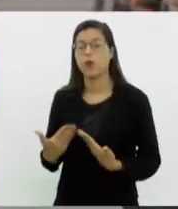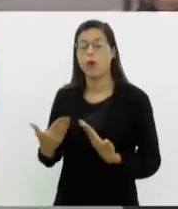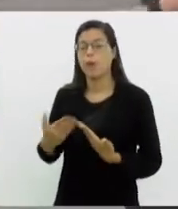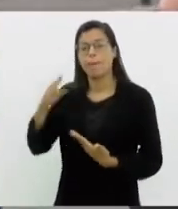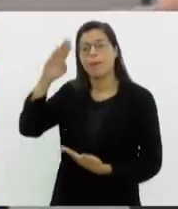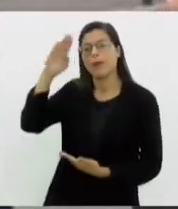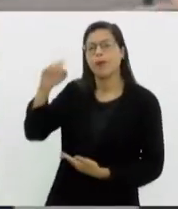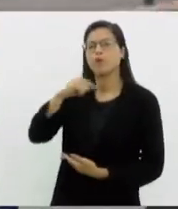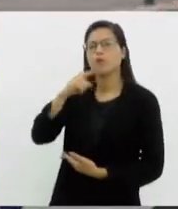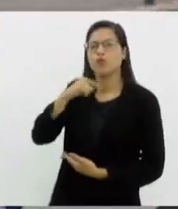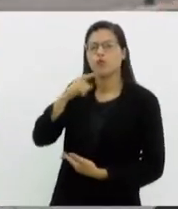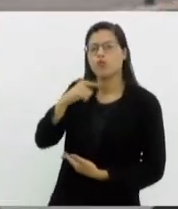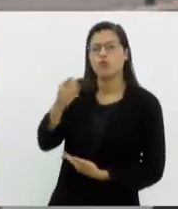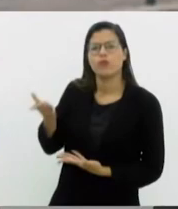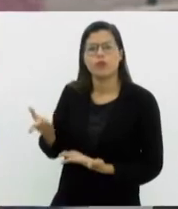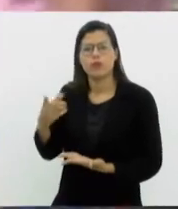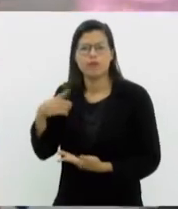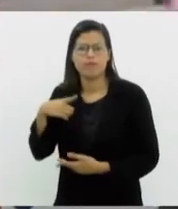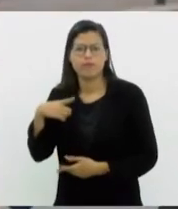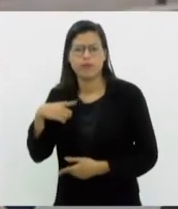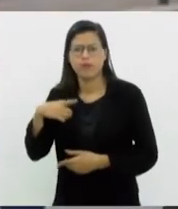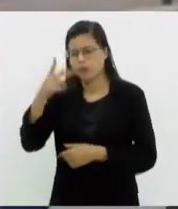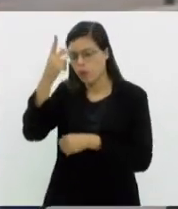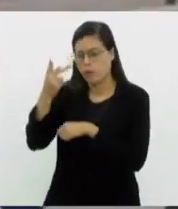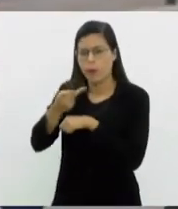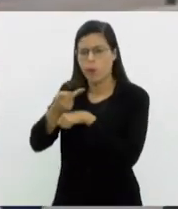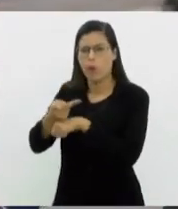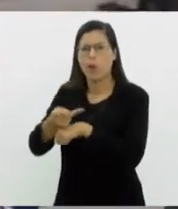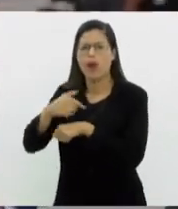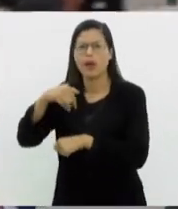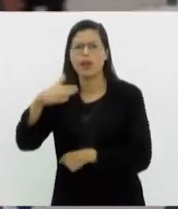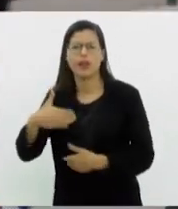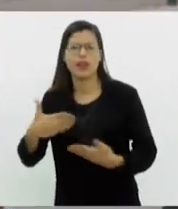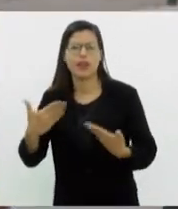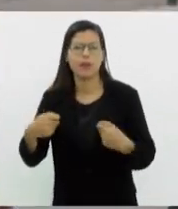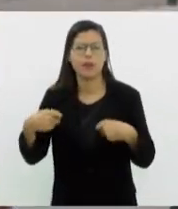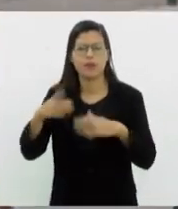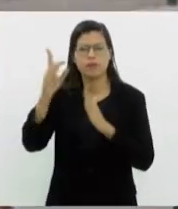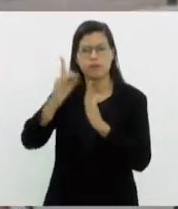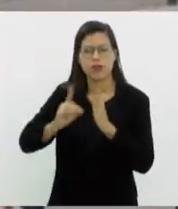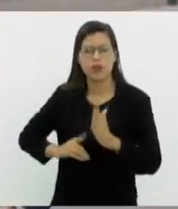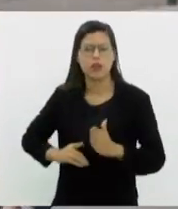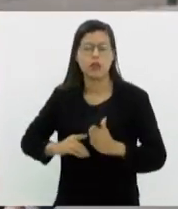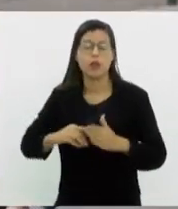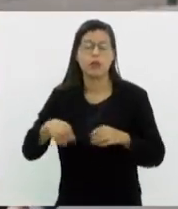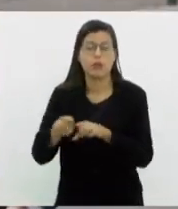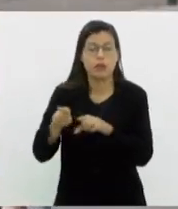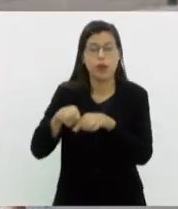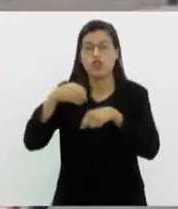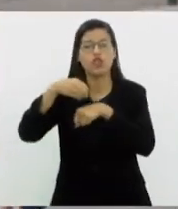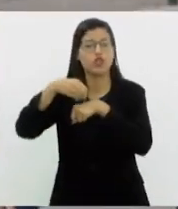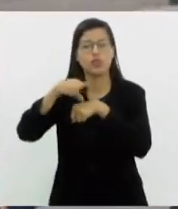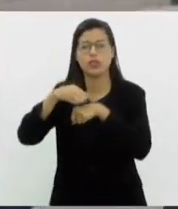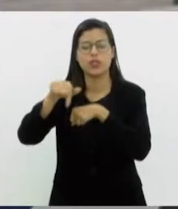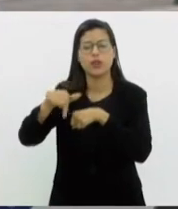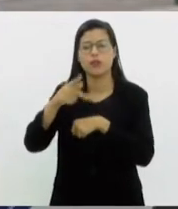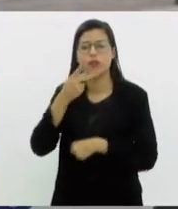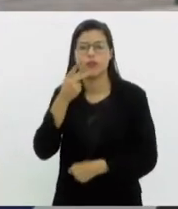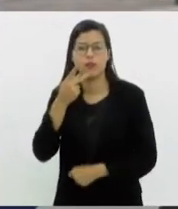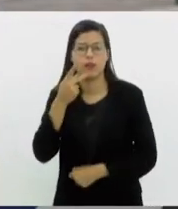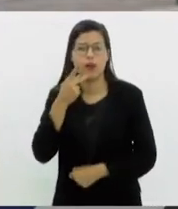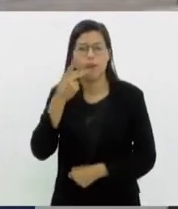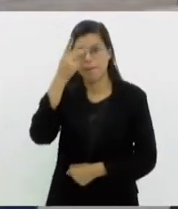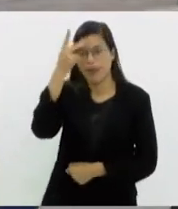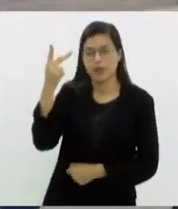dúvidas que chegam até vocês de quem deve declarar o Imposto de Renda esse ano? E qual dica que você deixa aí para quem deixou para